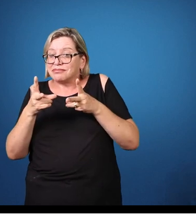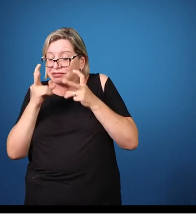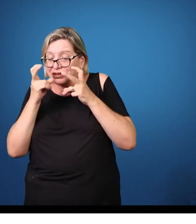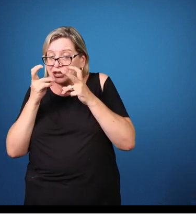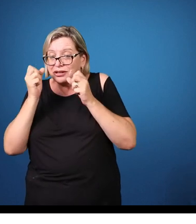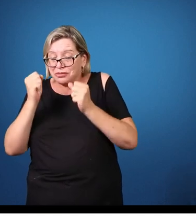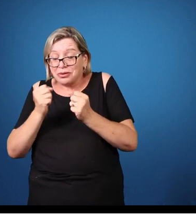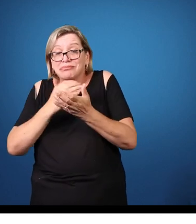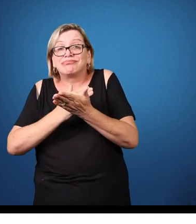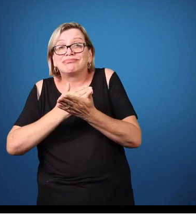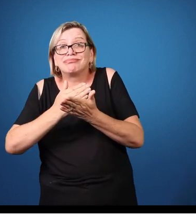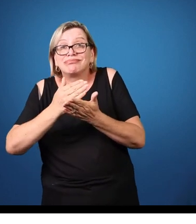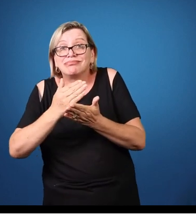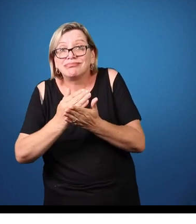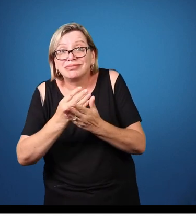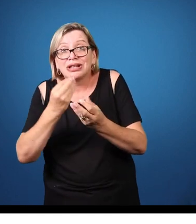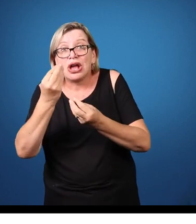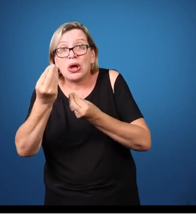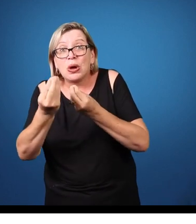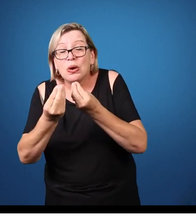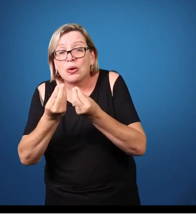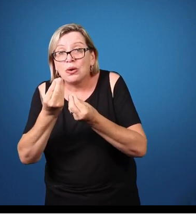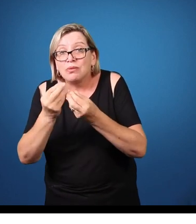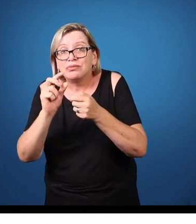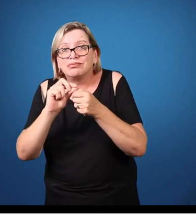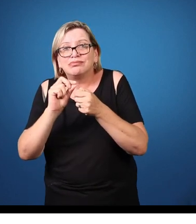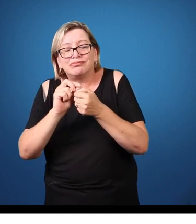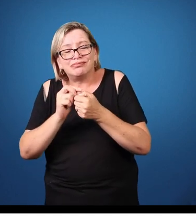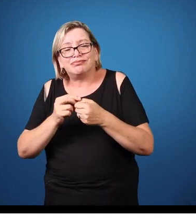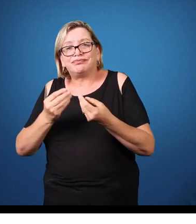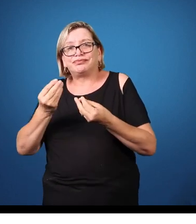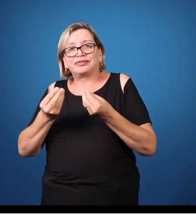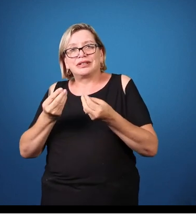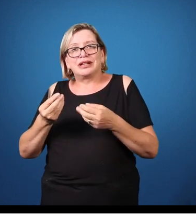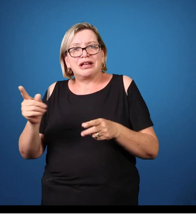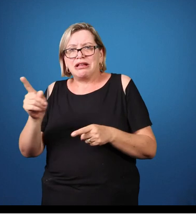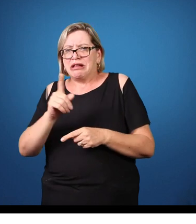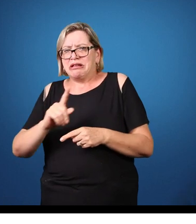estudante não ser mais depressivo. Depressivo, né? Seria exigir demais.